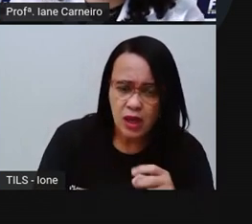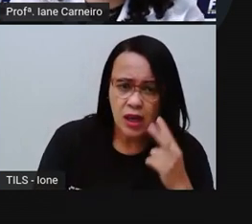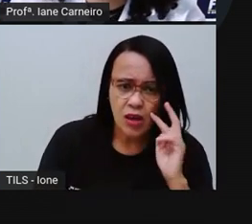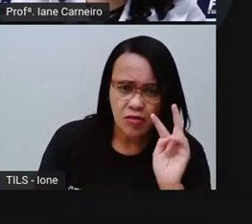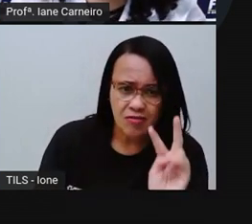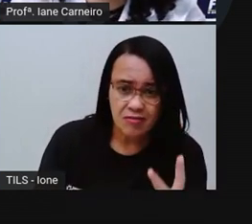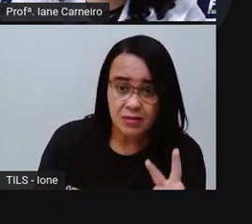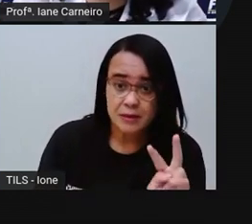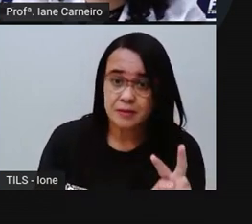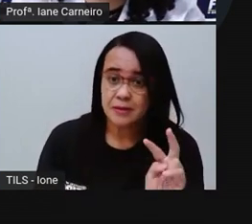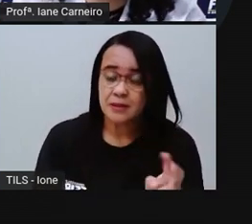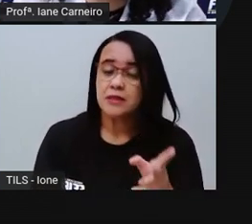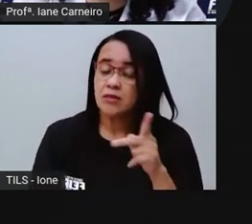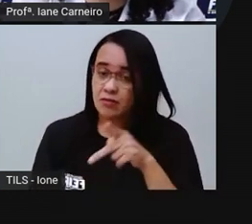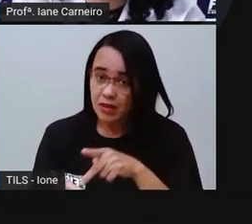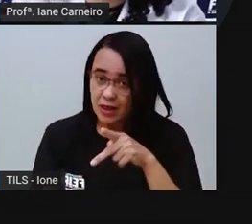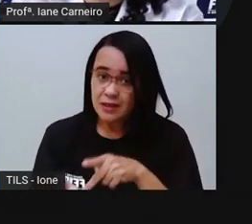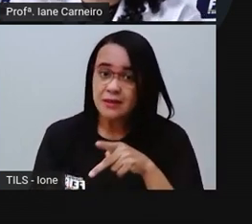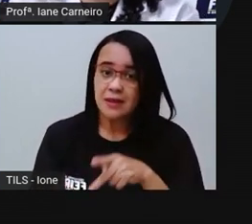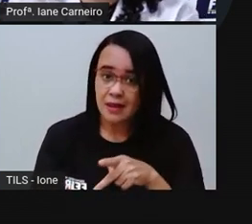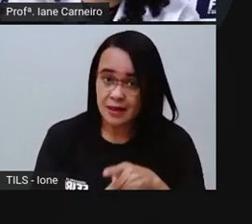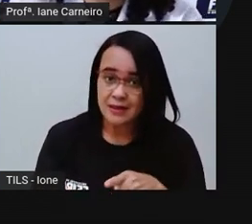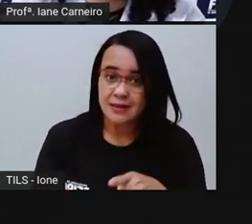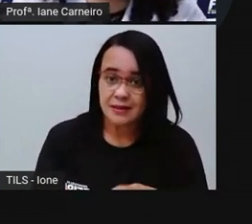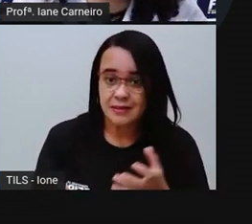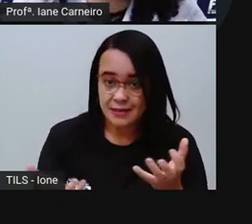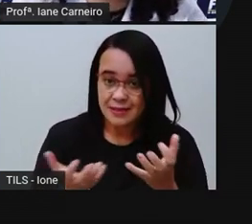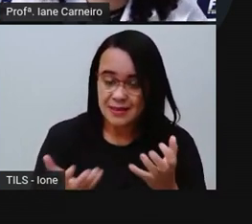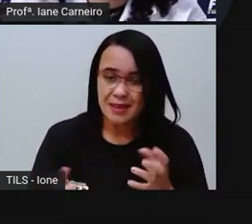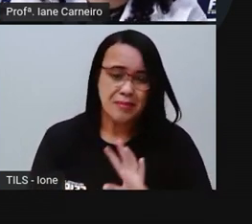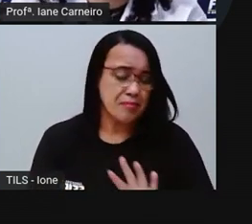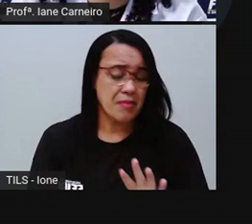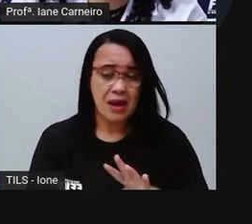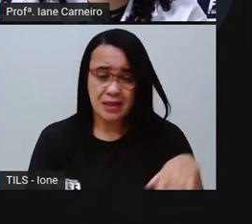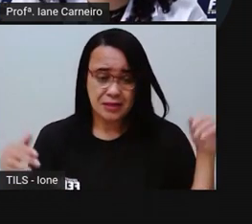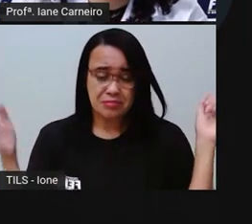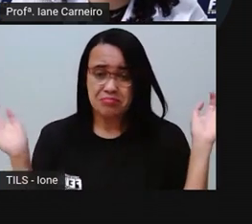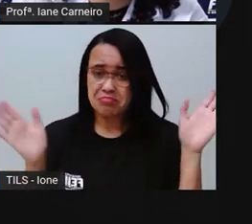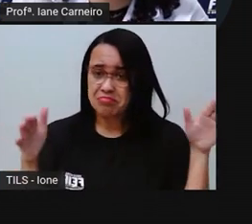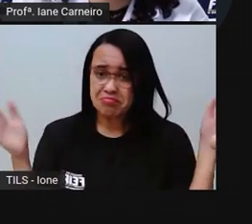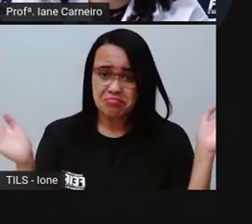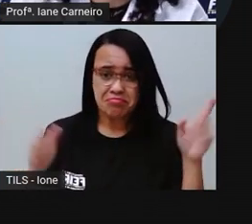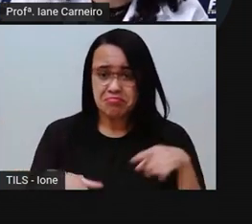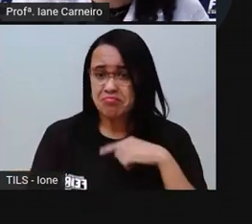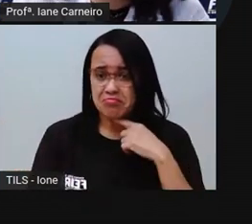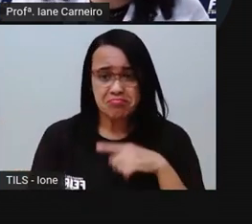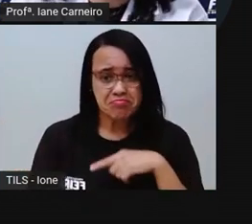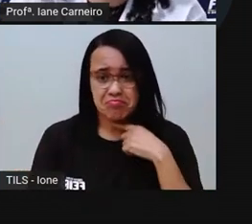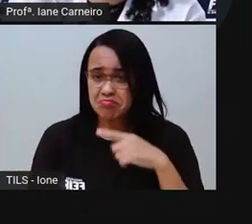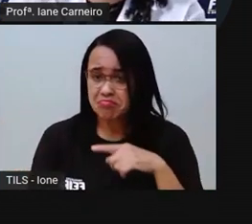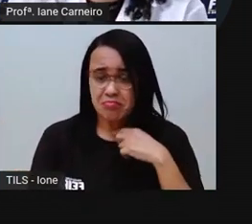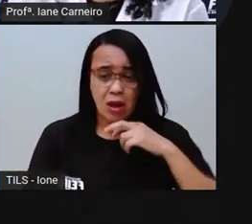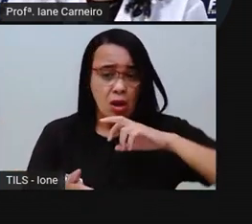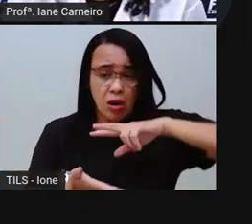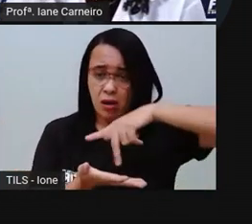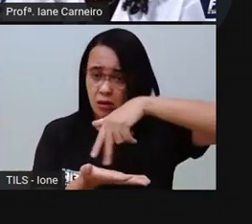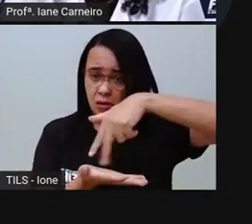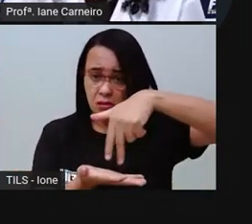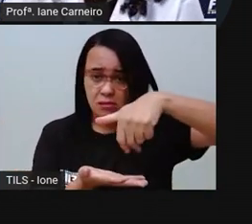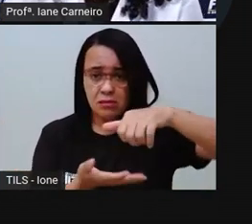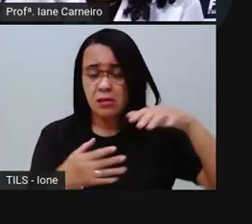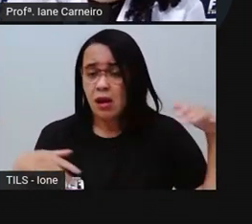Mas não posso, não tenho asas, só tenho perninhas, que servem para andar, mas não servem para voar.